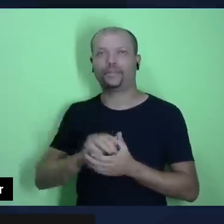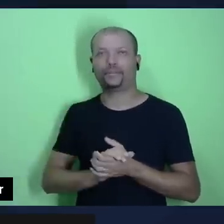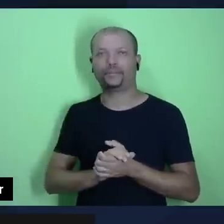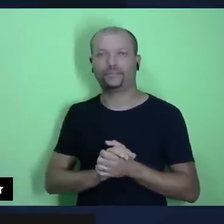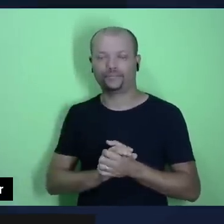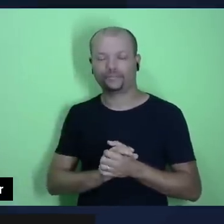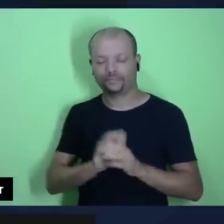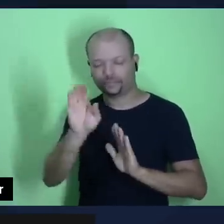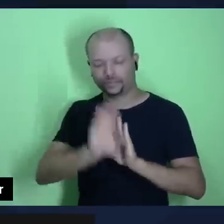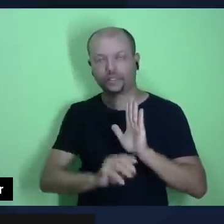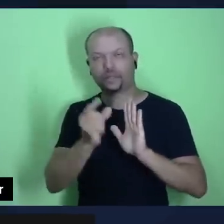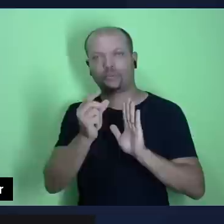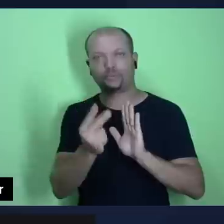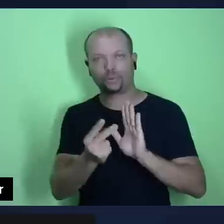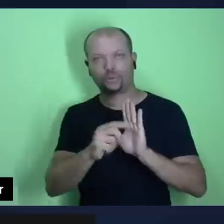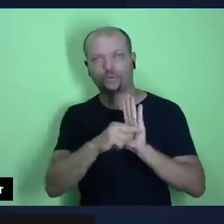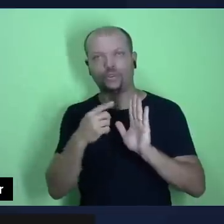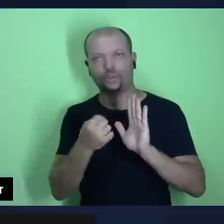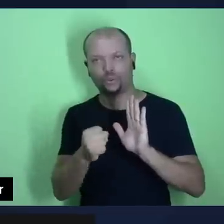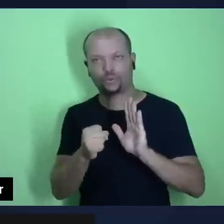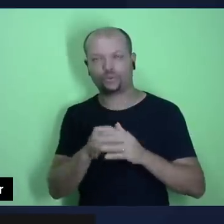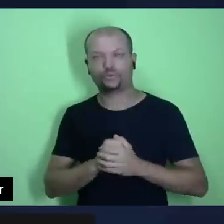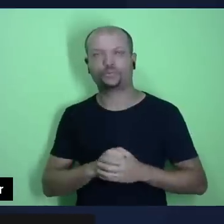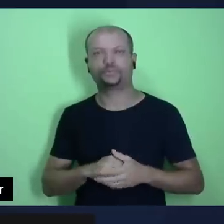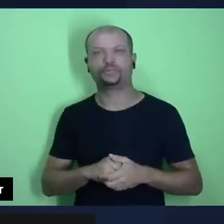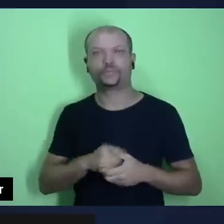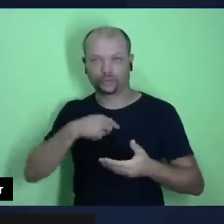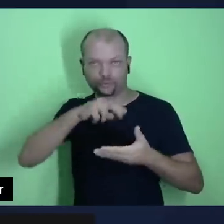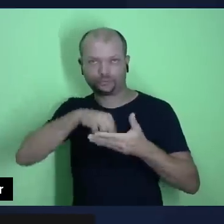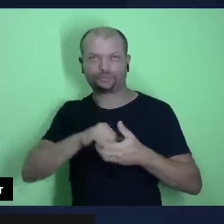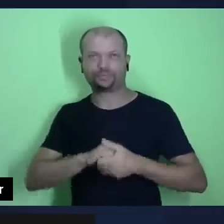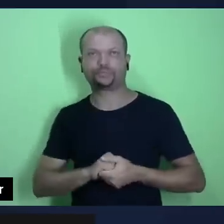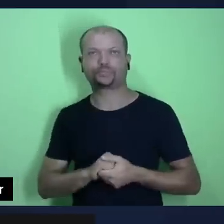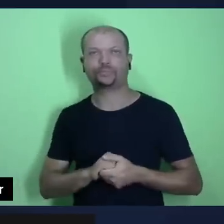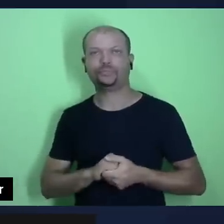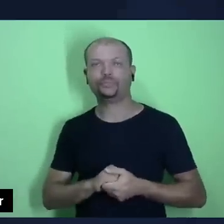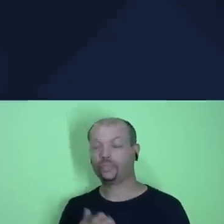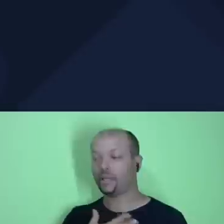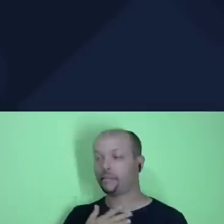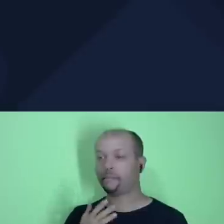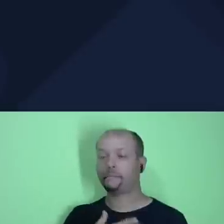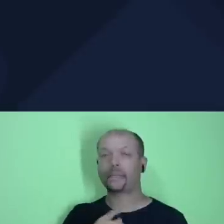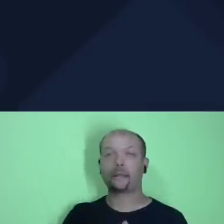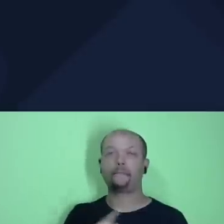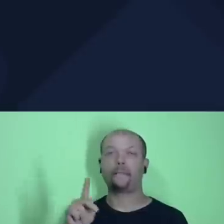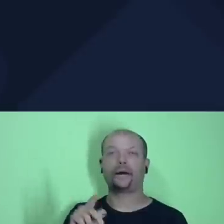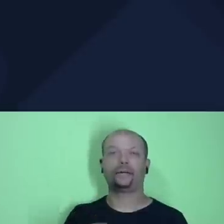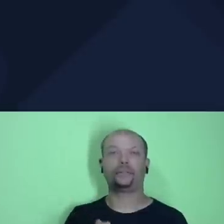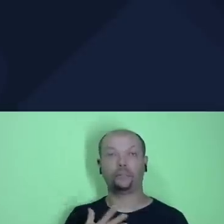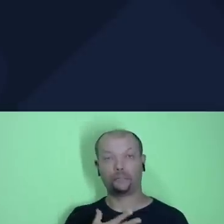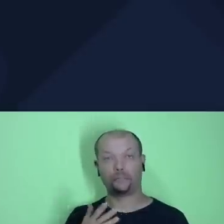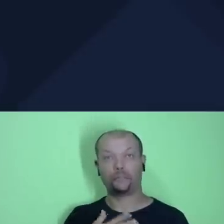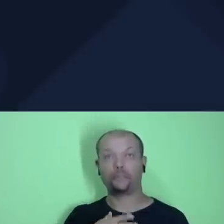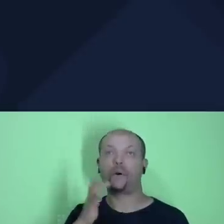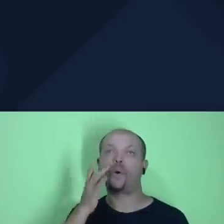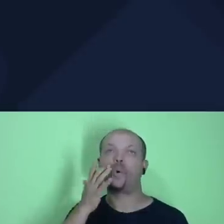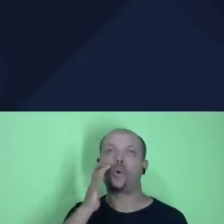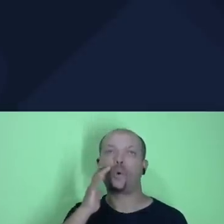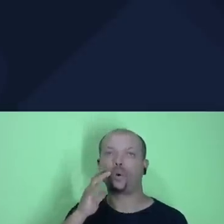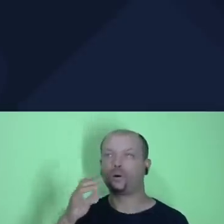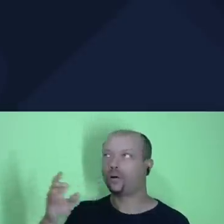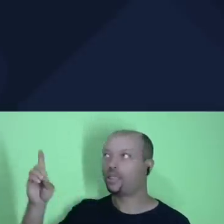dois, versículo oito. Eu vou ler aqui. Minha é a prata, meu é o ouro, diz o senhor dos exércitos.